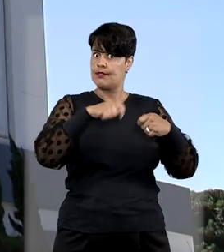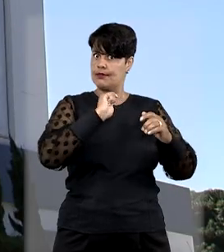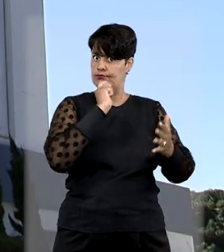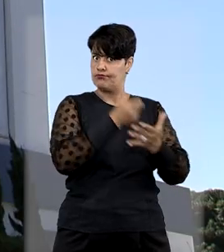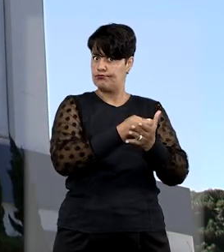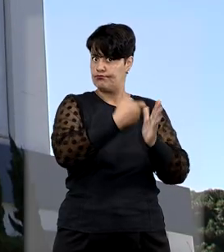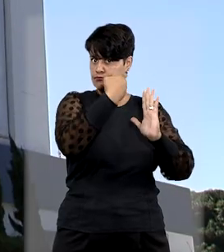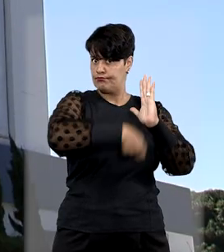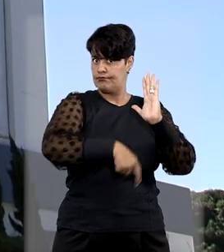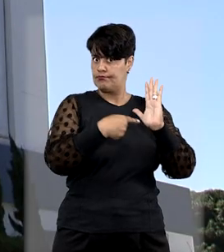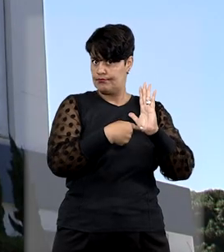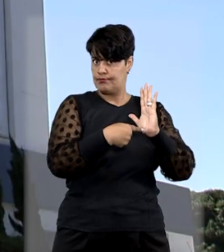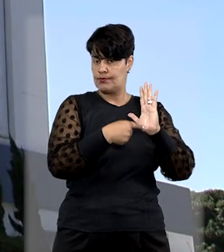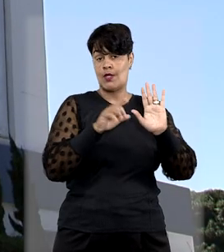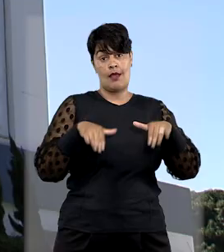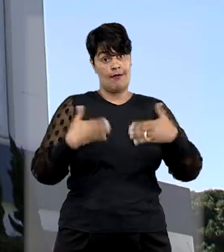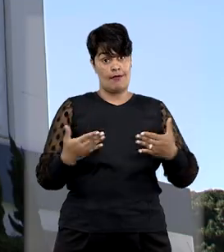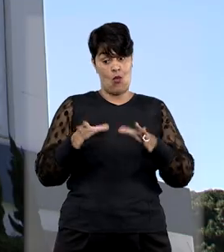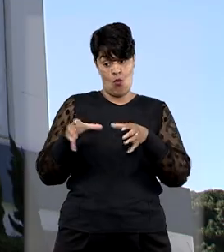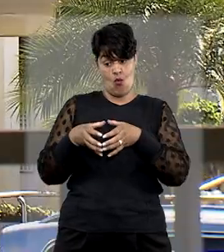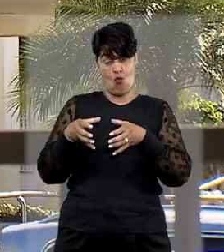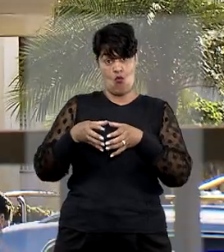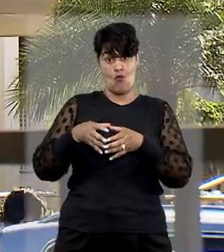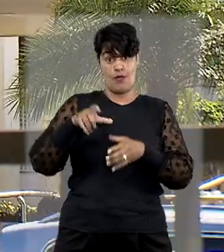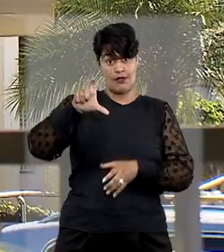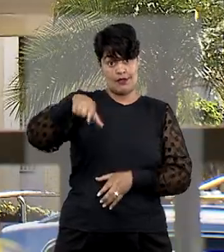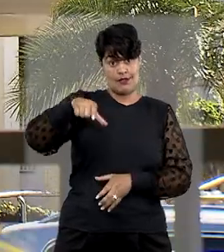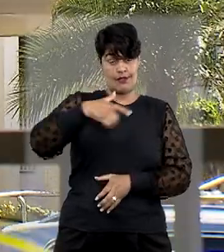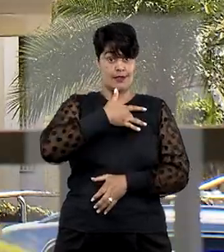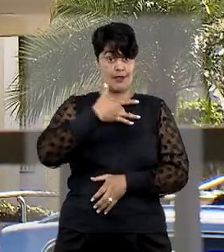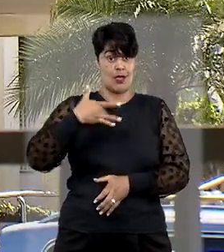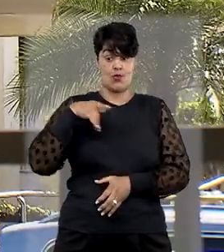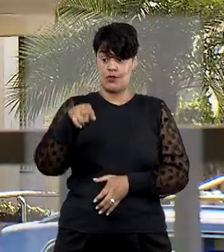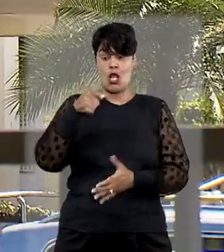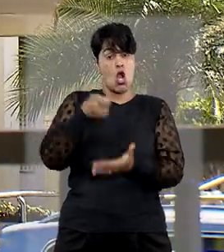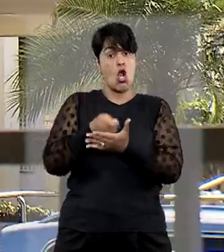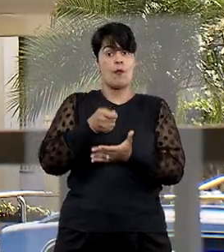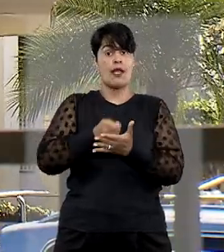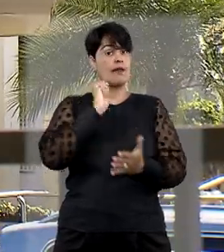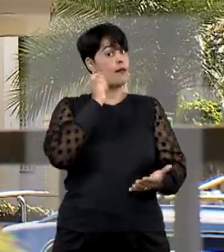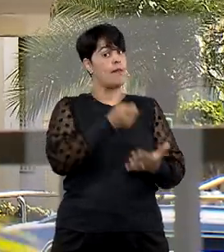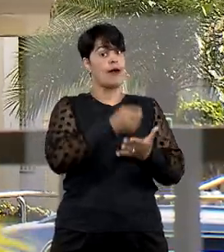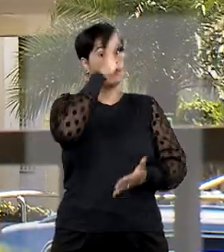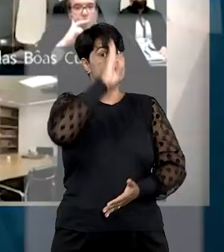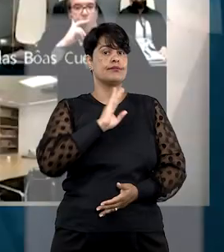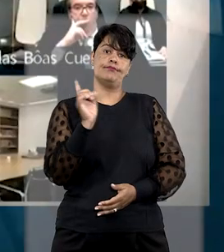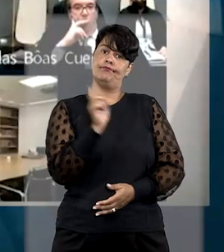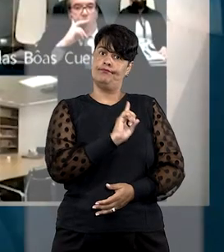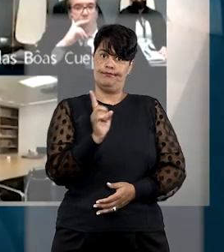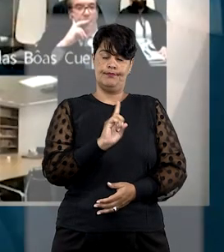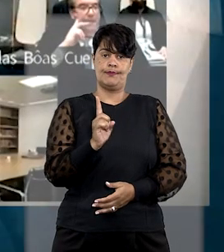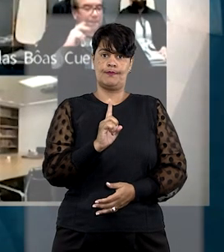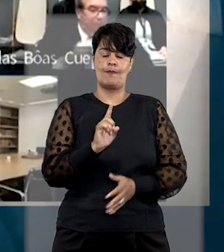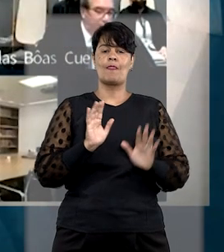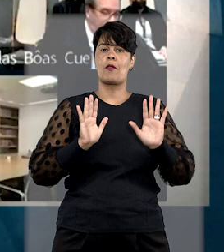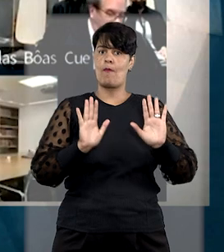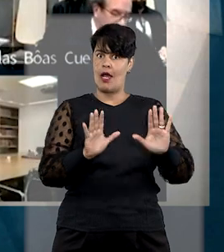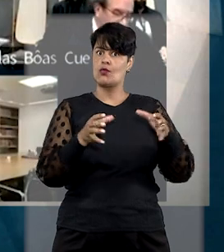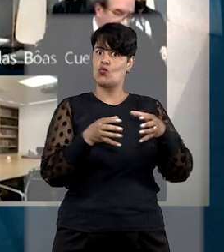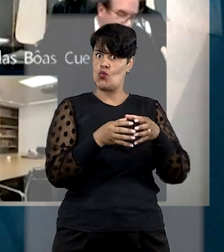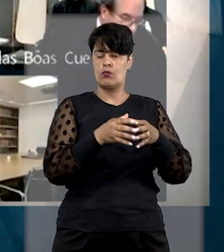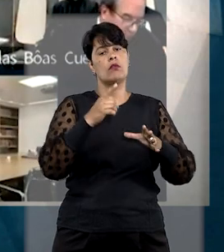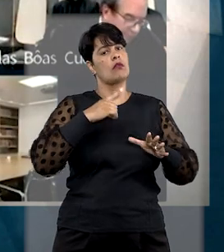não estando as operadoras de saúde obrigadas a cobrirem tratamentos não previstos na lista. Mas o colegiado fixou